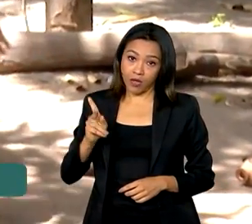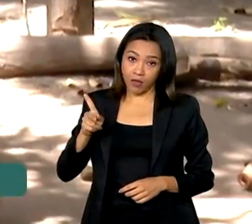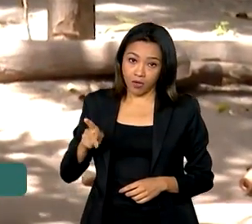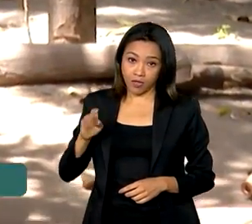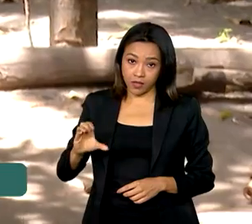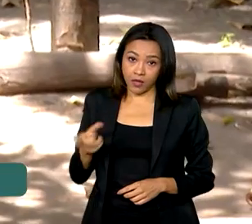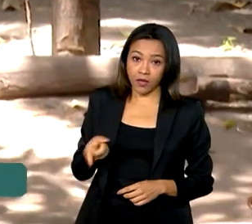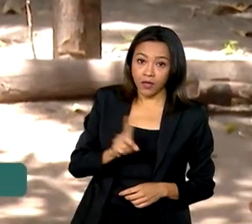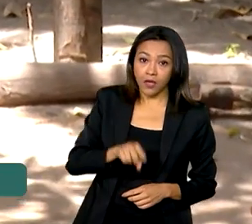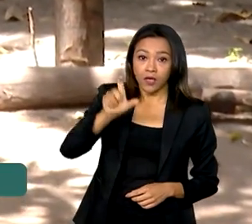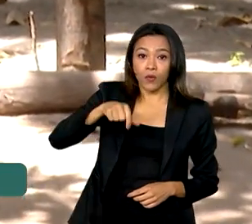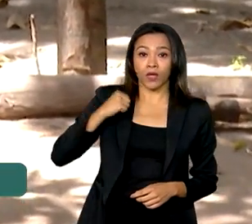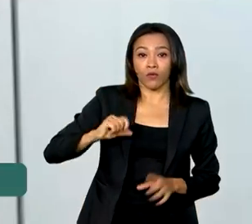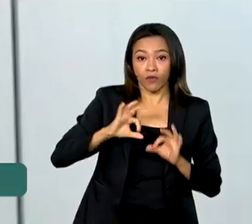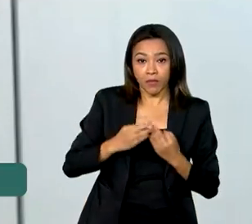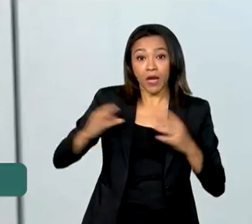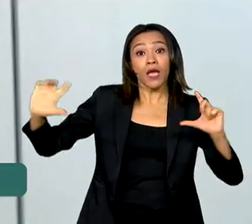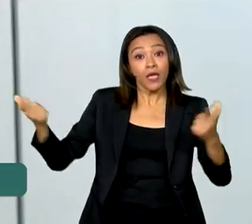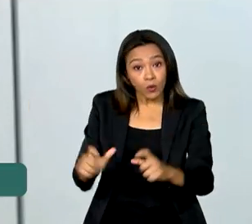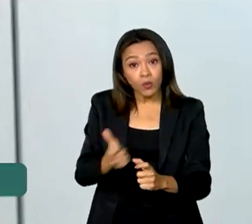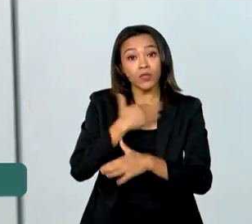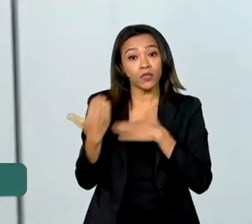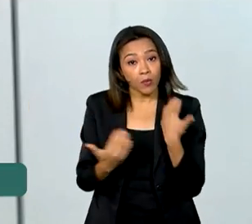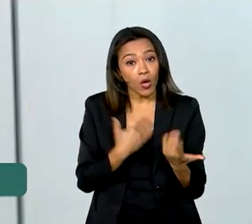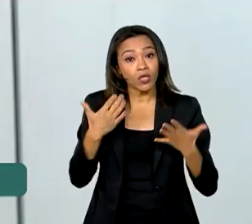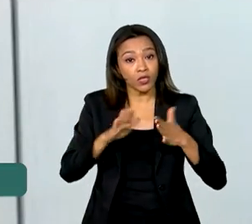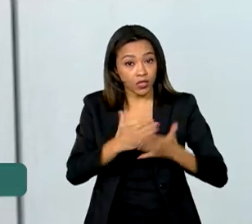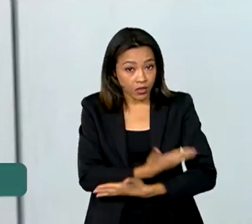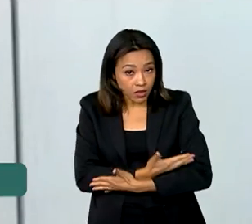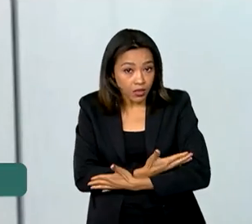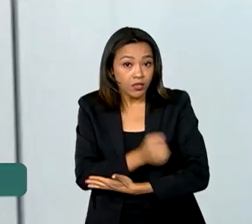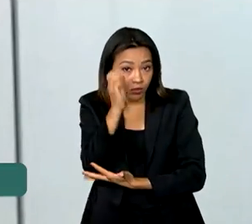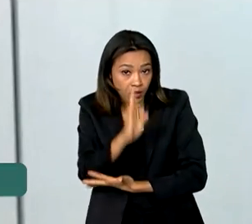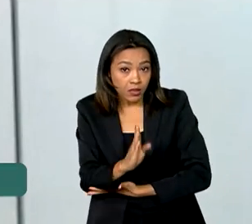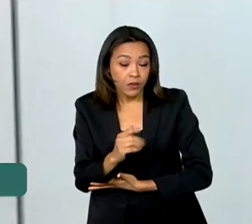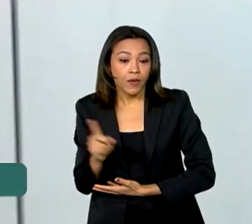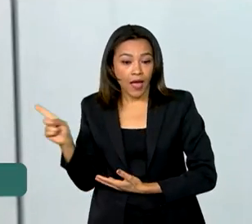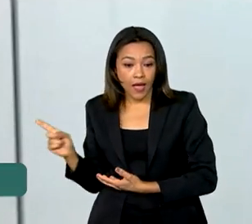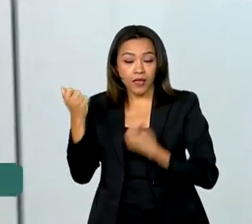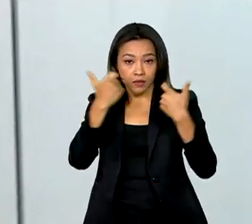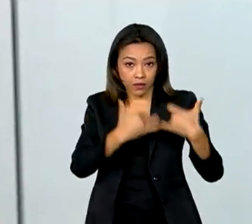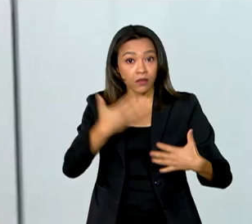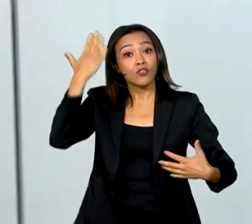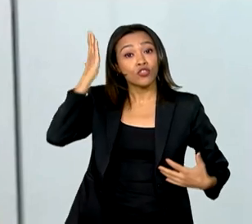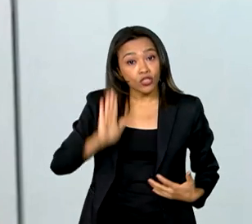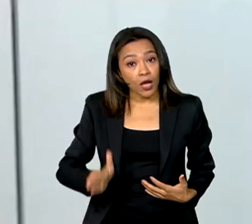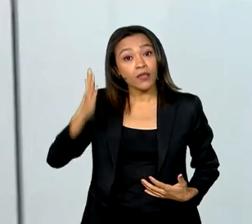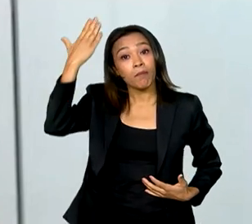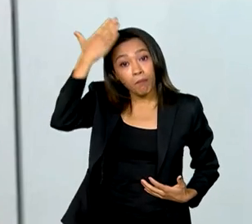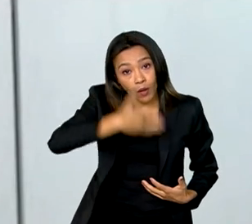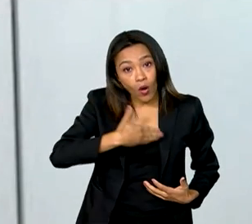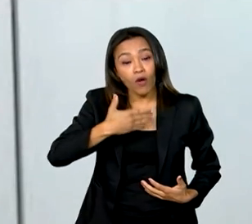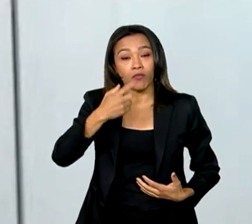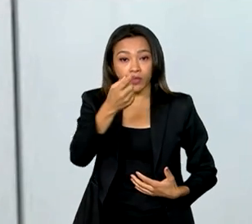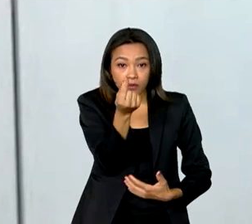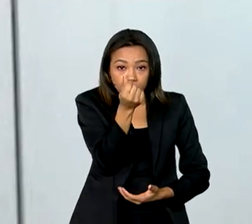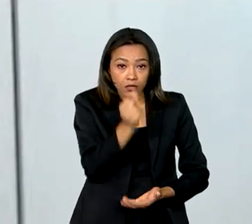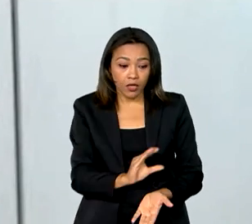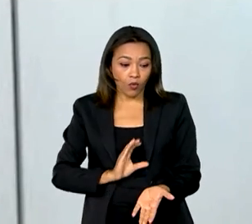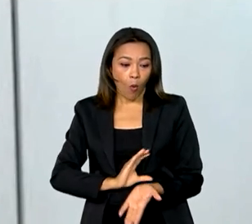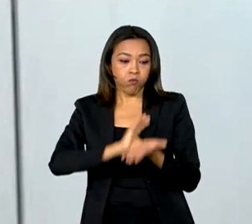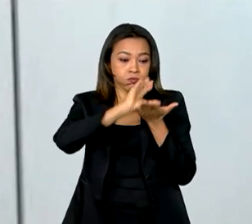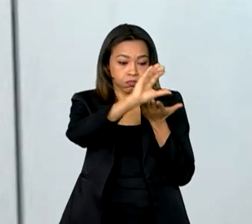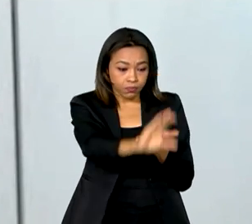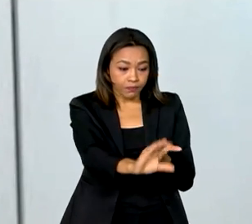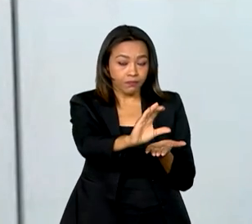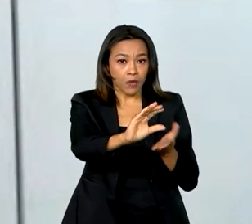reduzir a mortalidade infantil no Brasil. Isso já está mais do que comprovado, sabe? Que quando o repasse de recurso que o governo